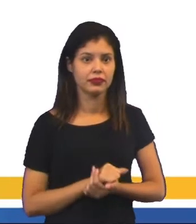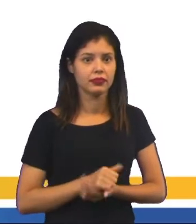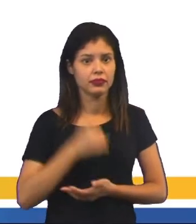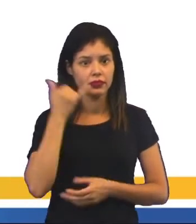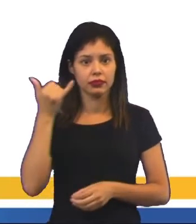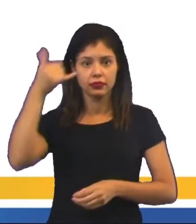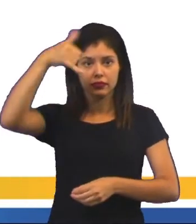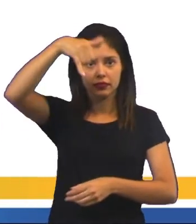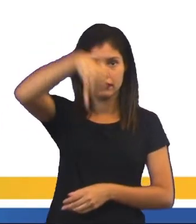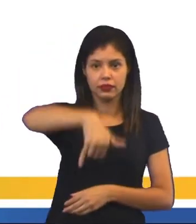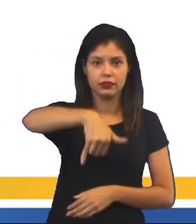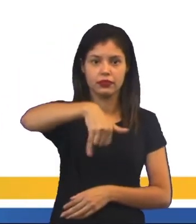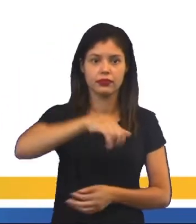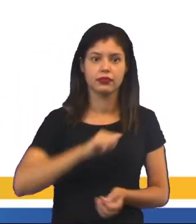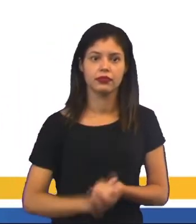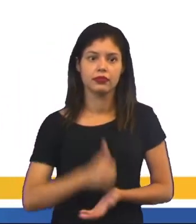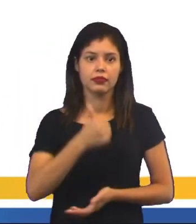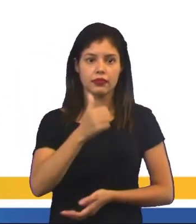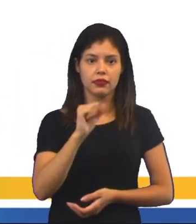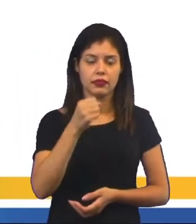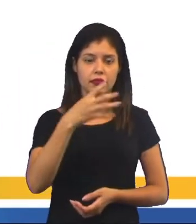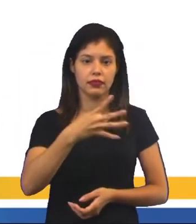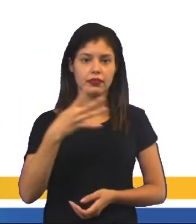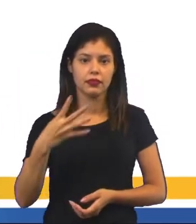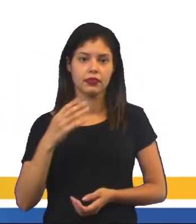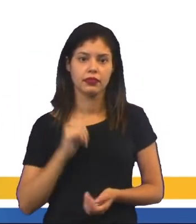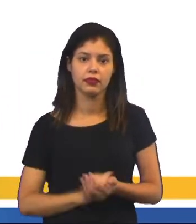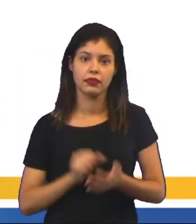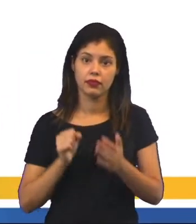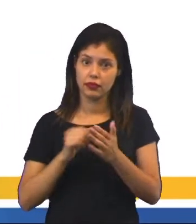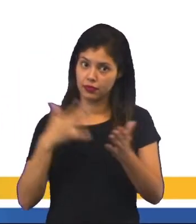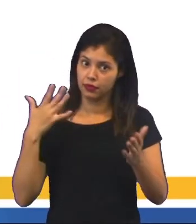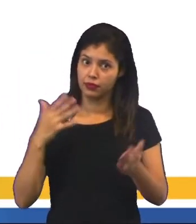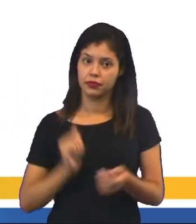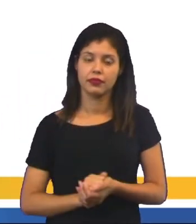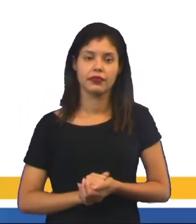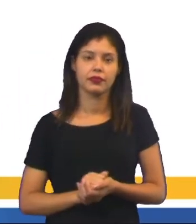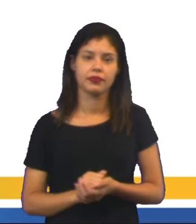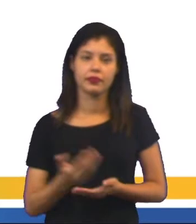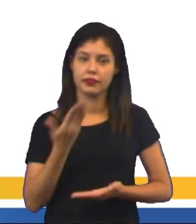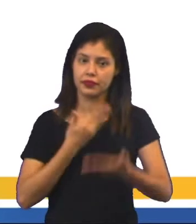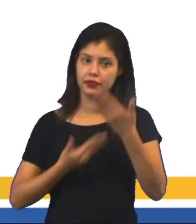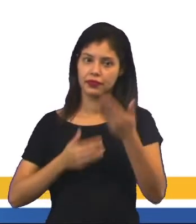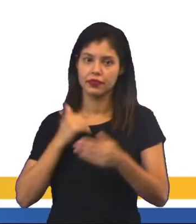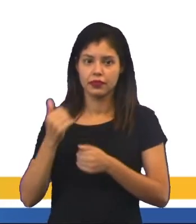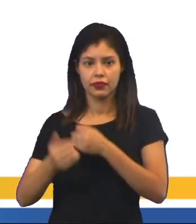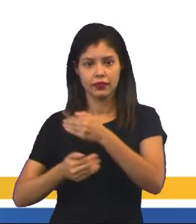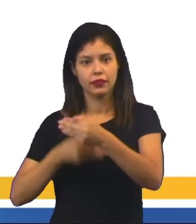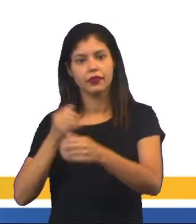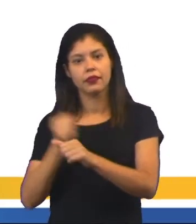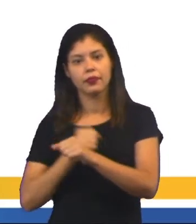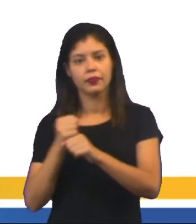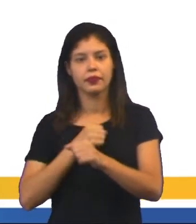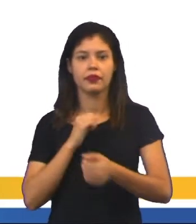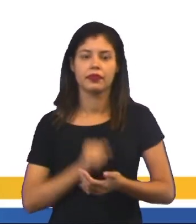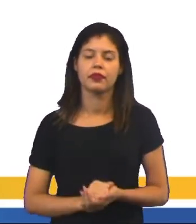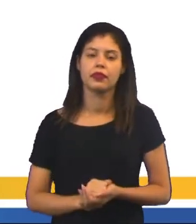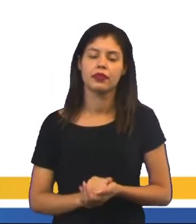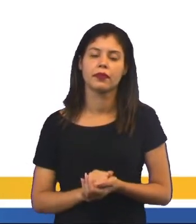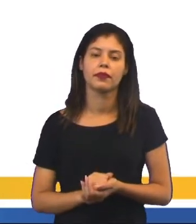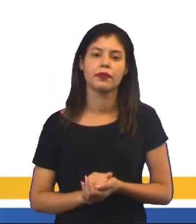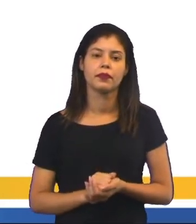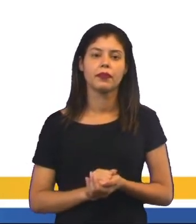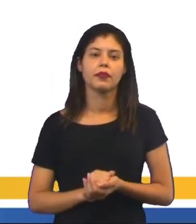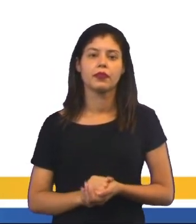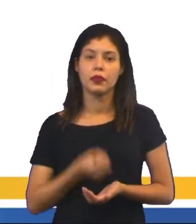telefone com fio remonta 1844, e teve muitas interações ao longo dos anos, que se passaram